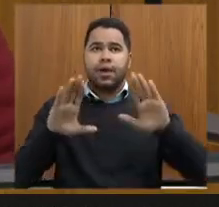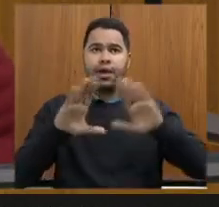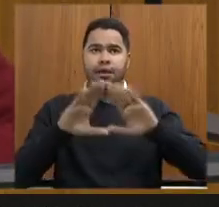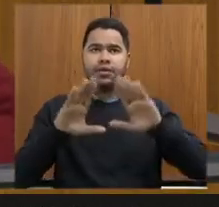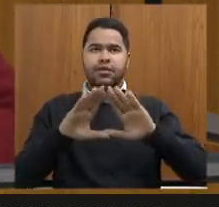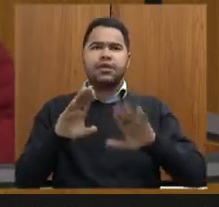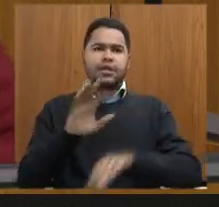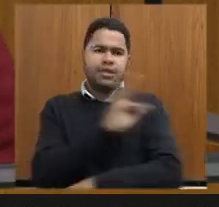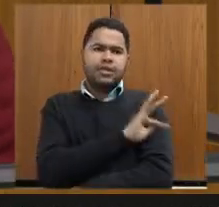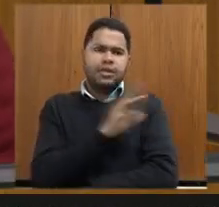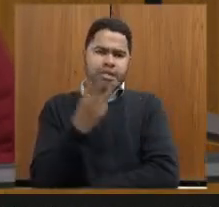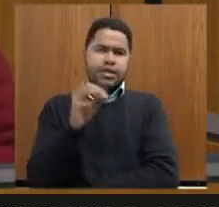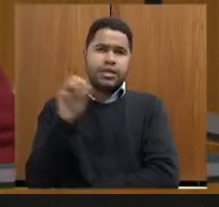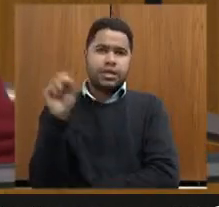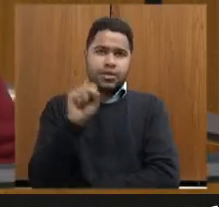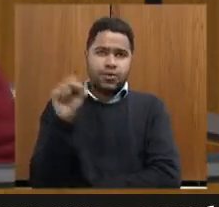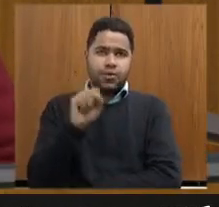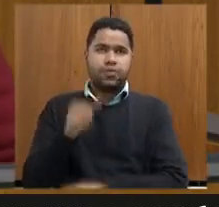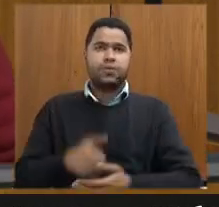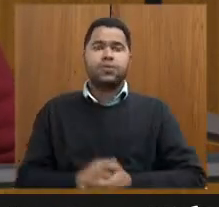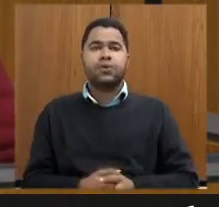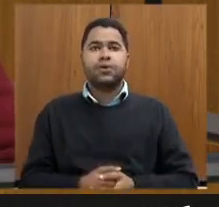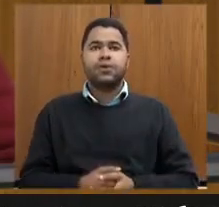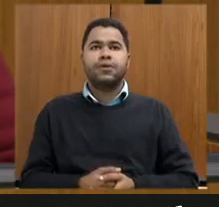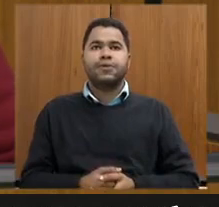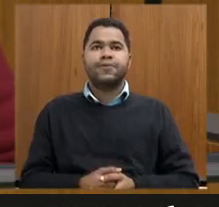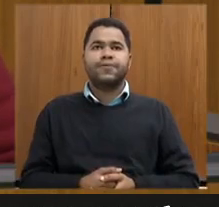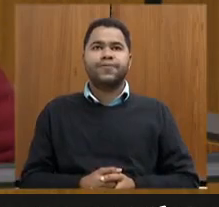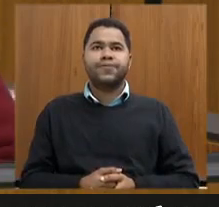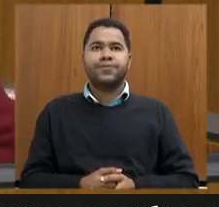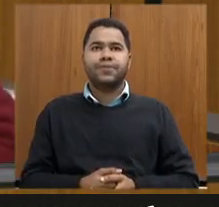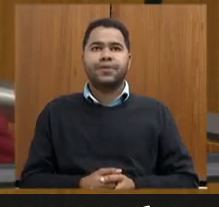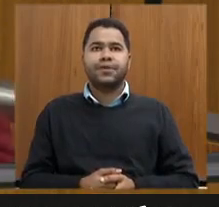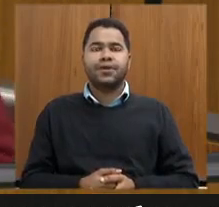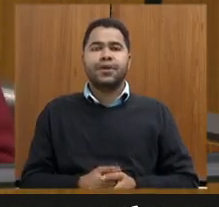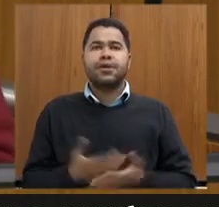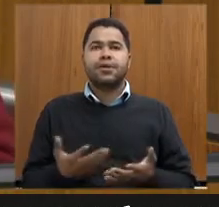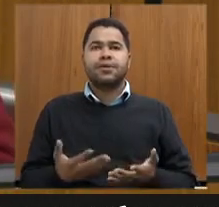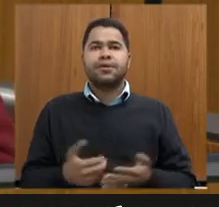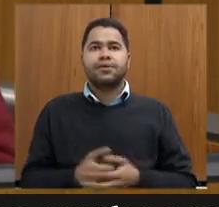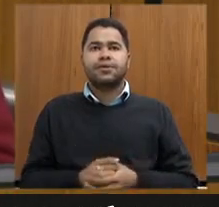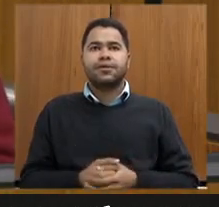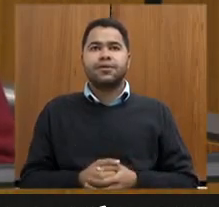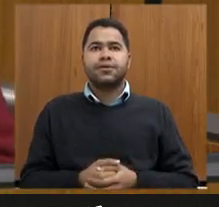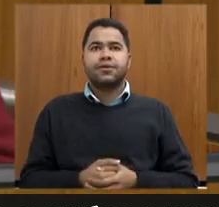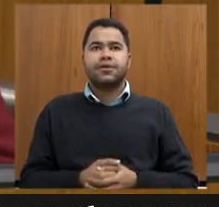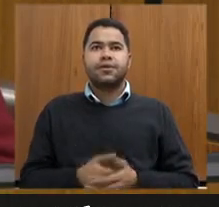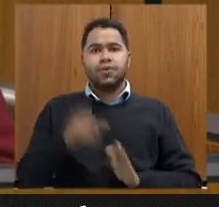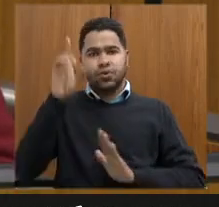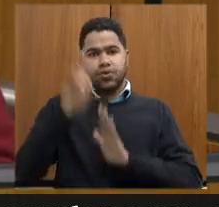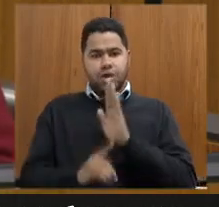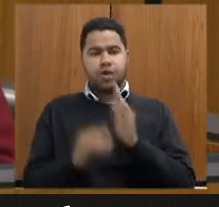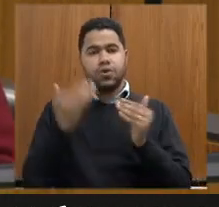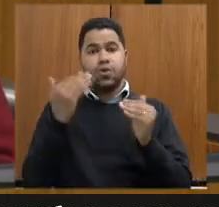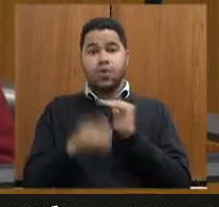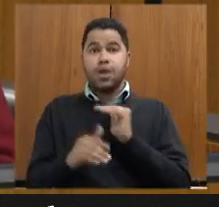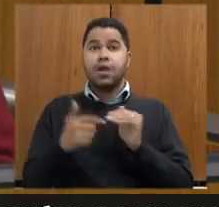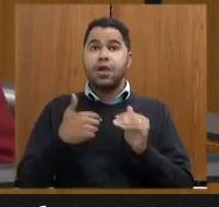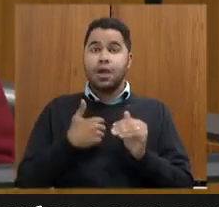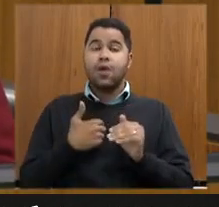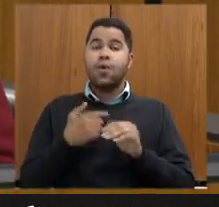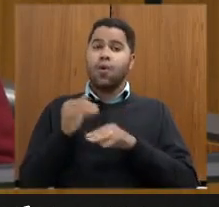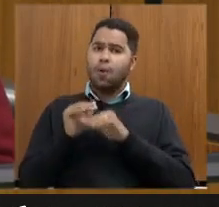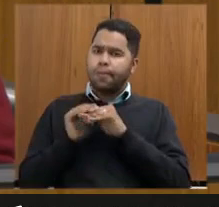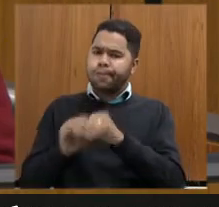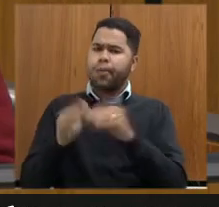30 segundos presidente é o que nos resta o direito da discordância eu questionei o